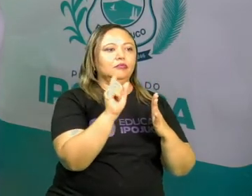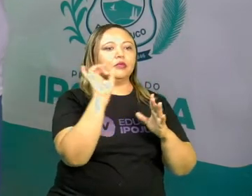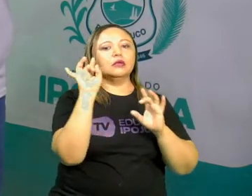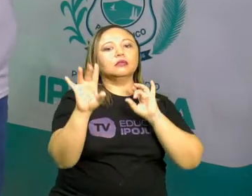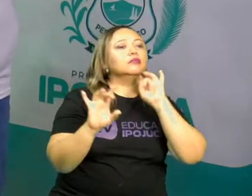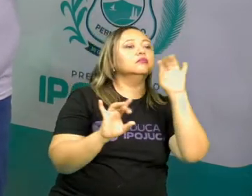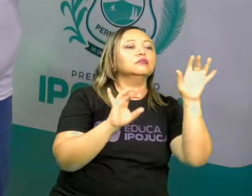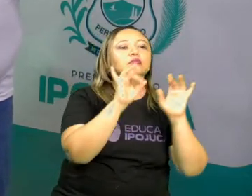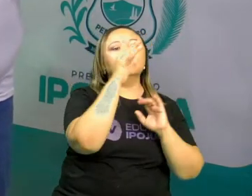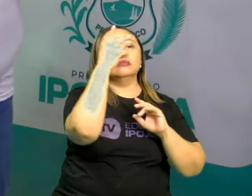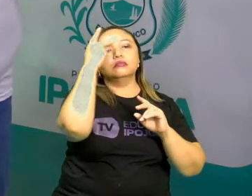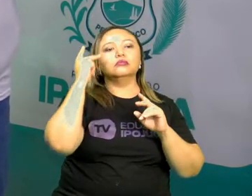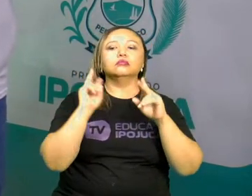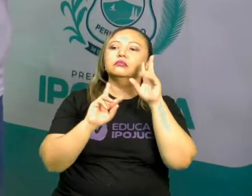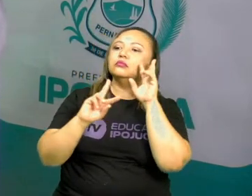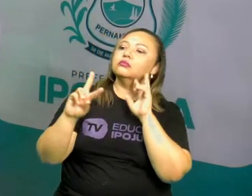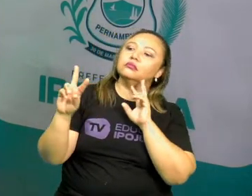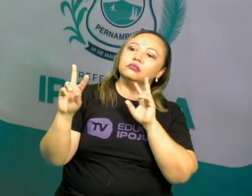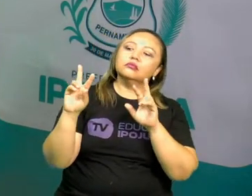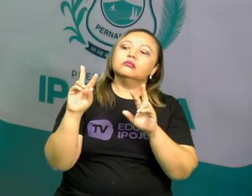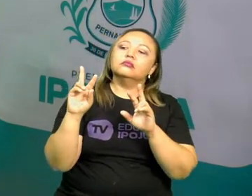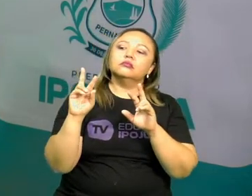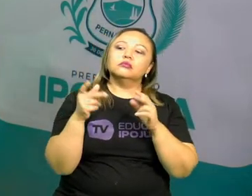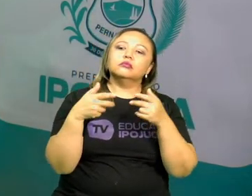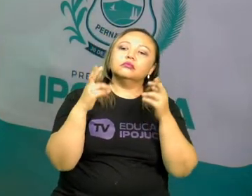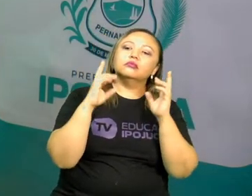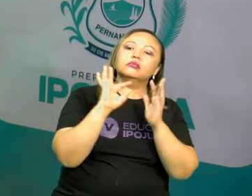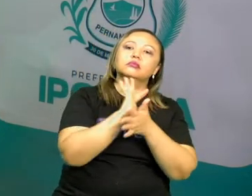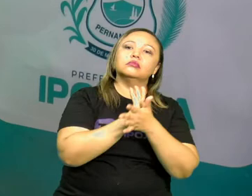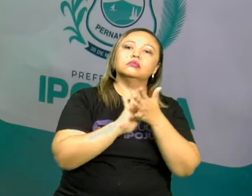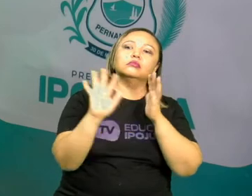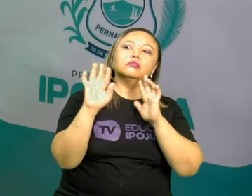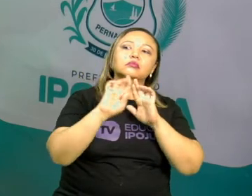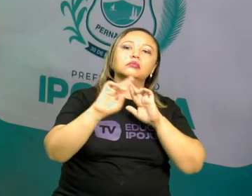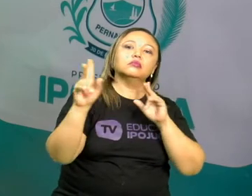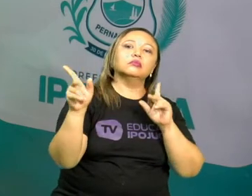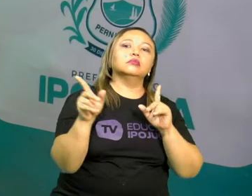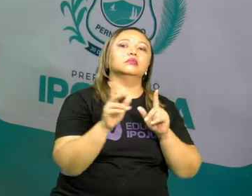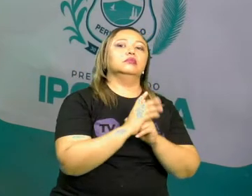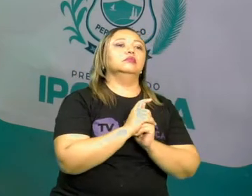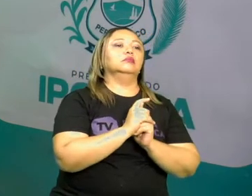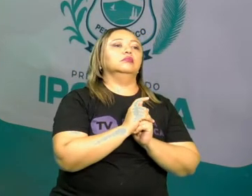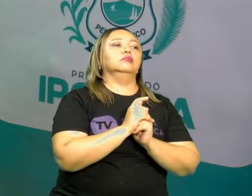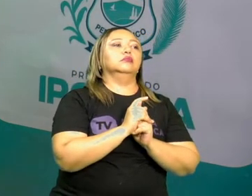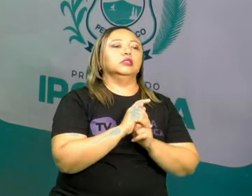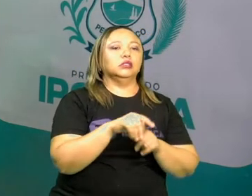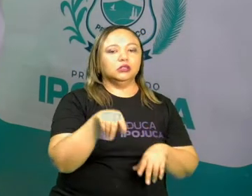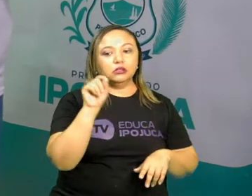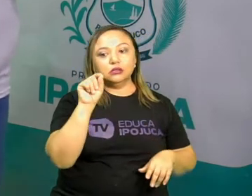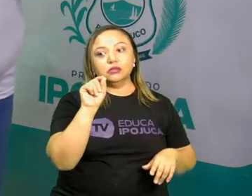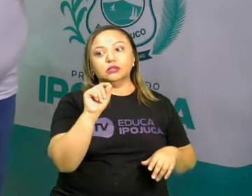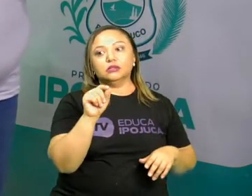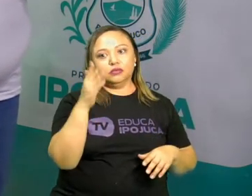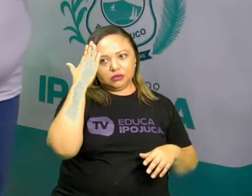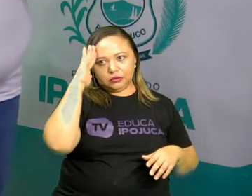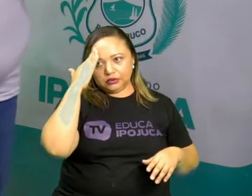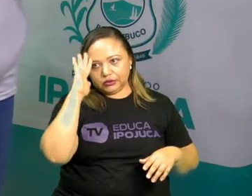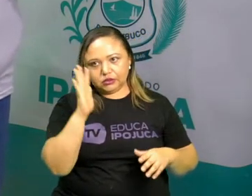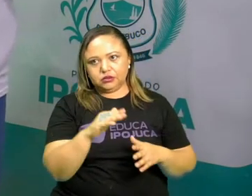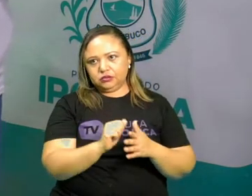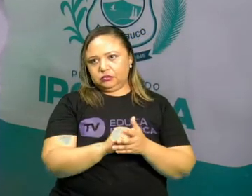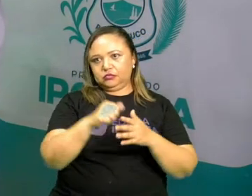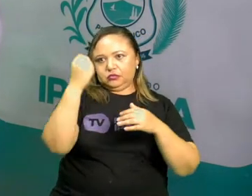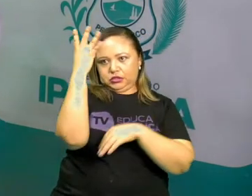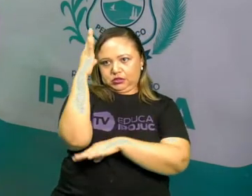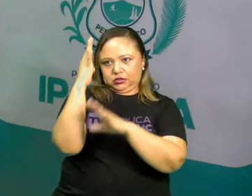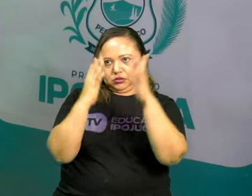Cada observador tem a sua percepção diferenciada de paisagem. E aí, vocês entenderam o que é